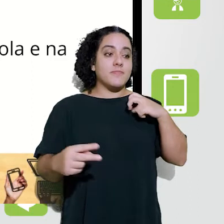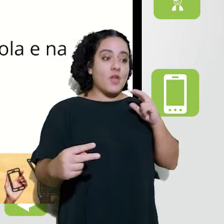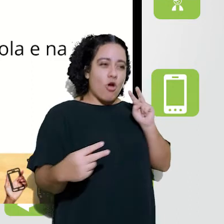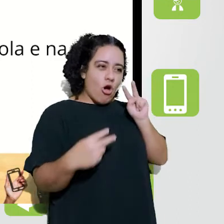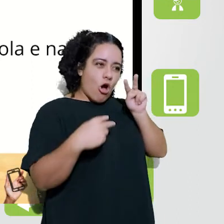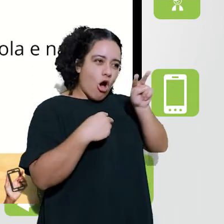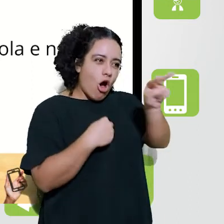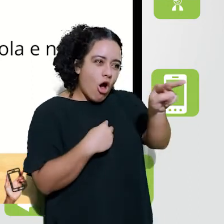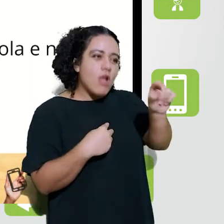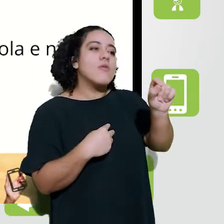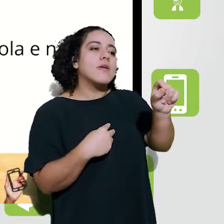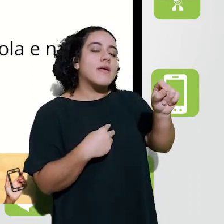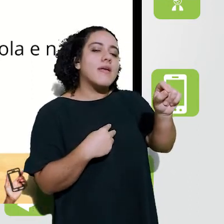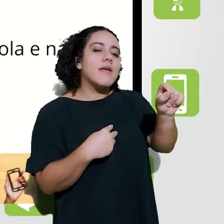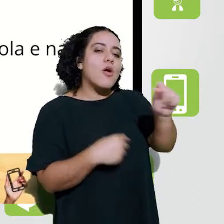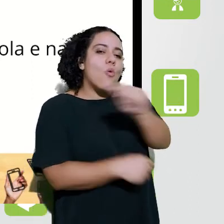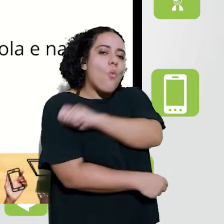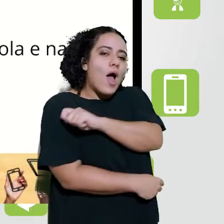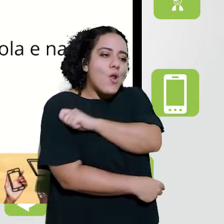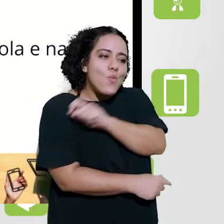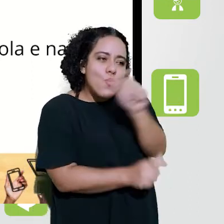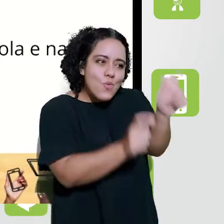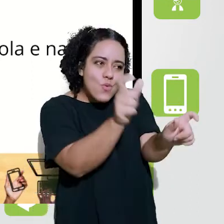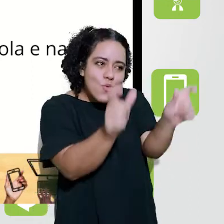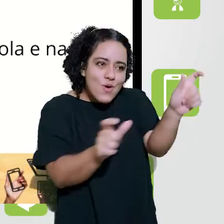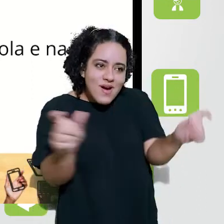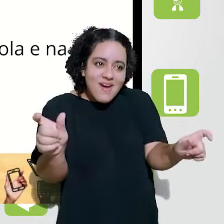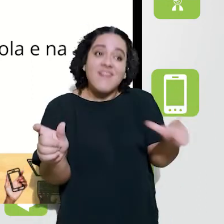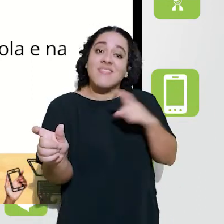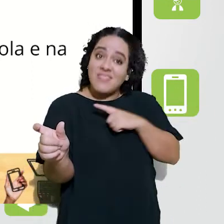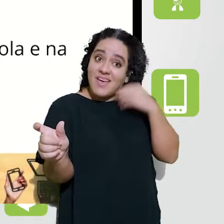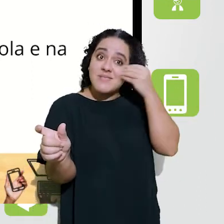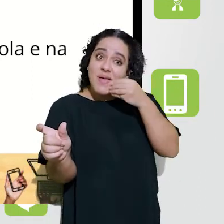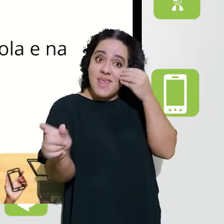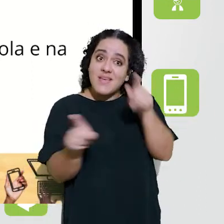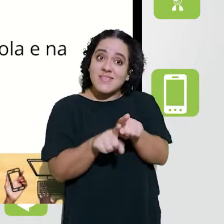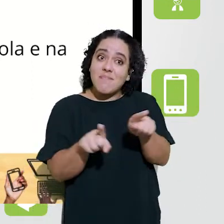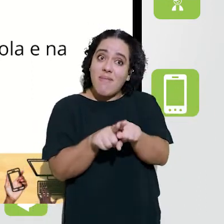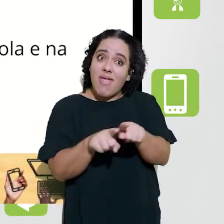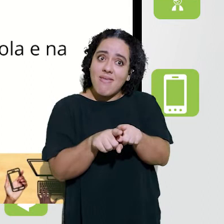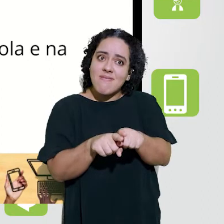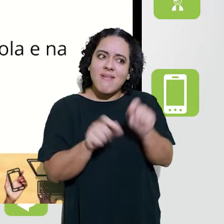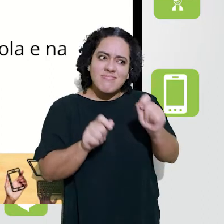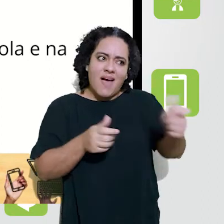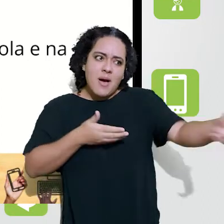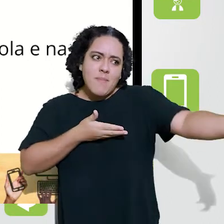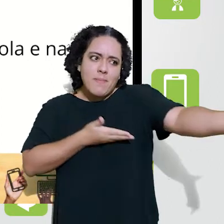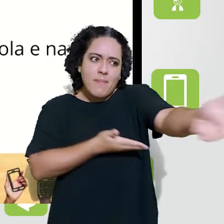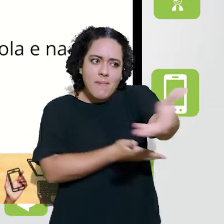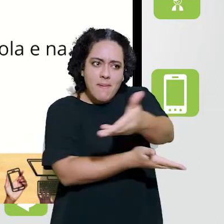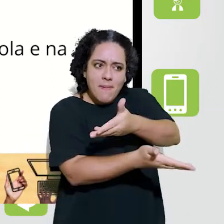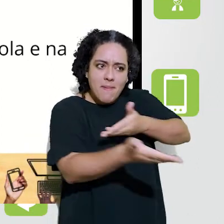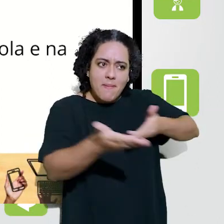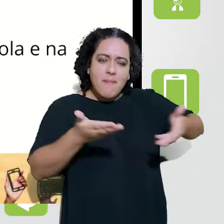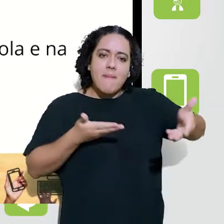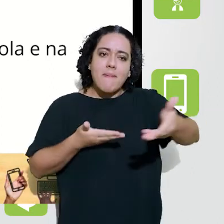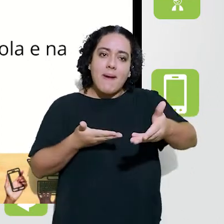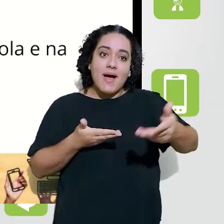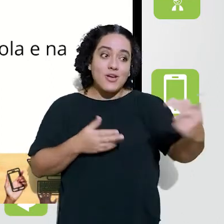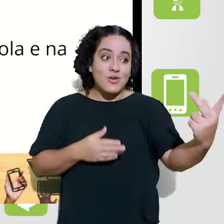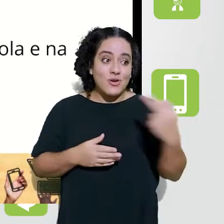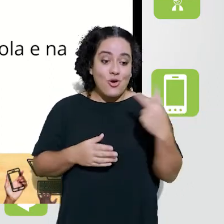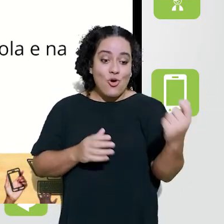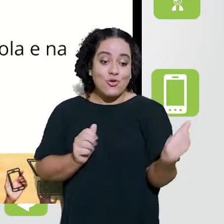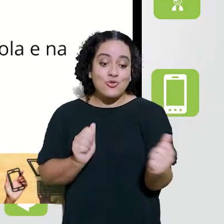para dentro da sala de aula, olho o outro sujeito como um sujeito já com experiências que posso, pode partilhar,